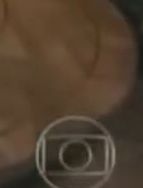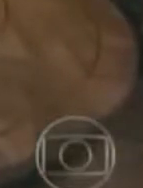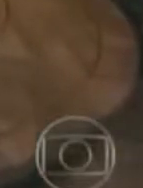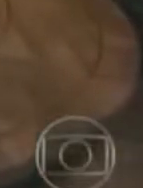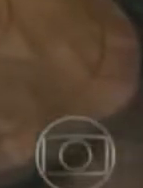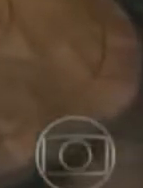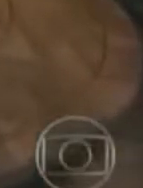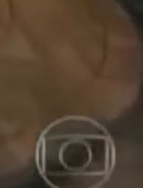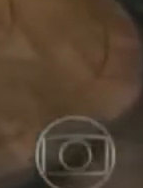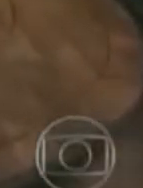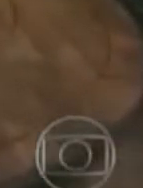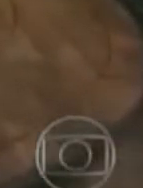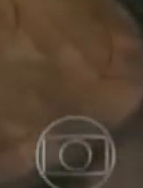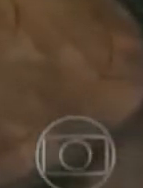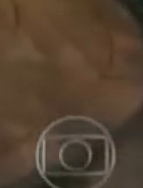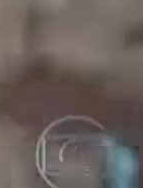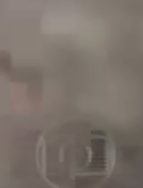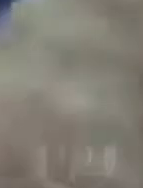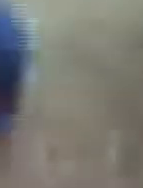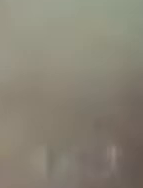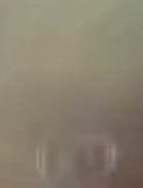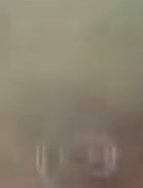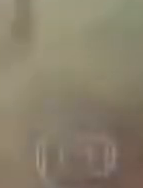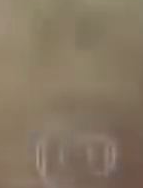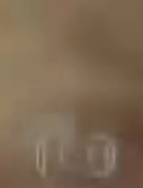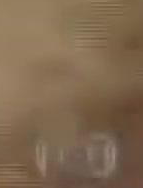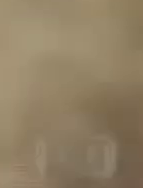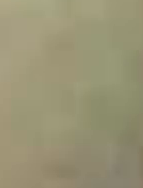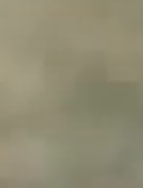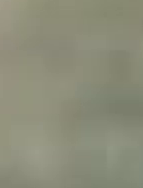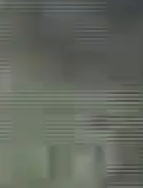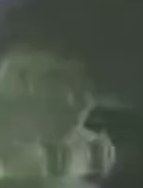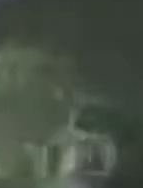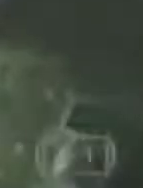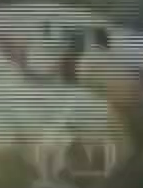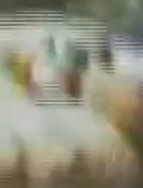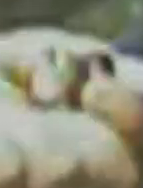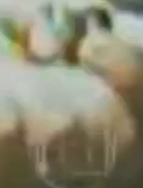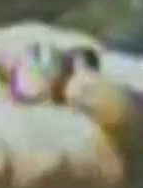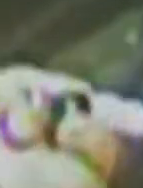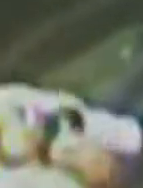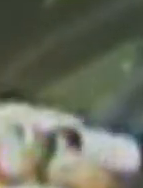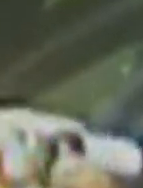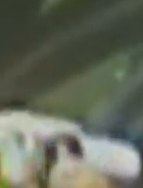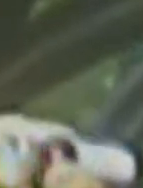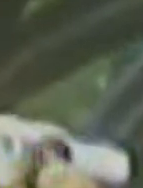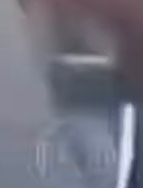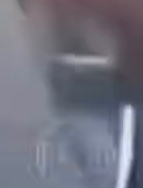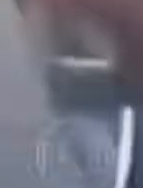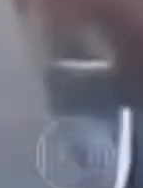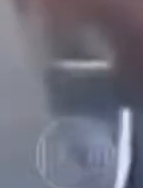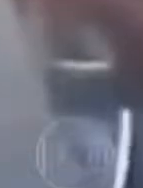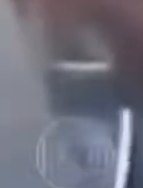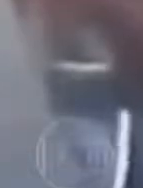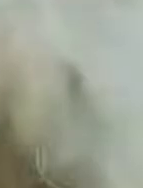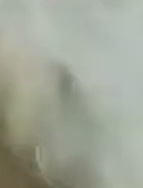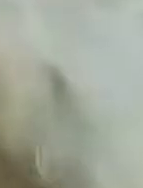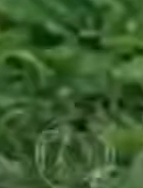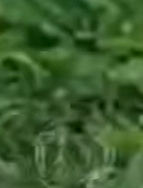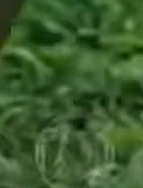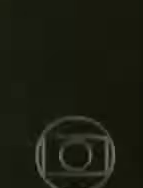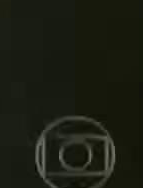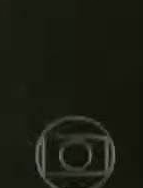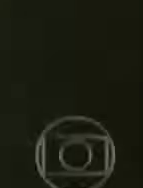tratos para melhorar o desempenho em competições. brigas, abusos, maus